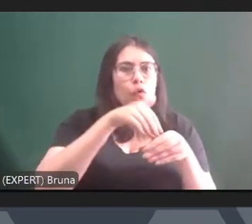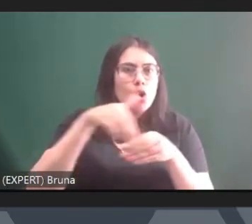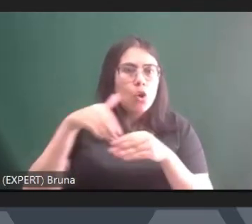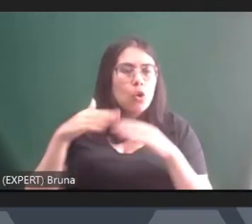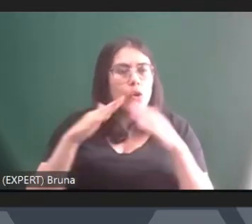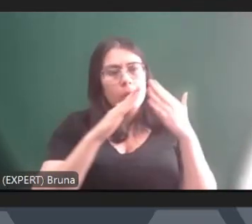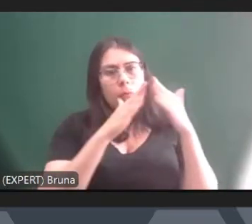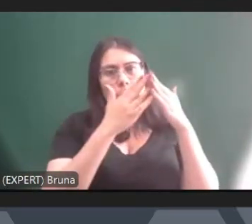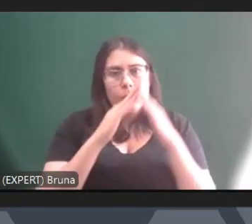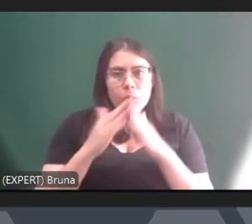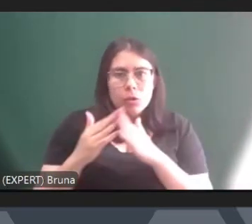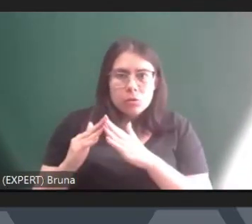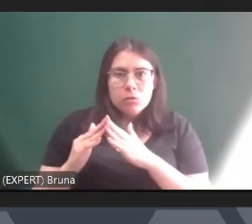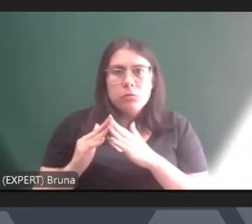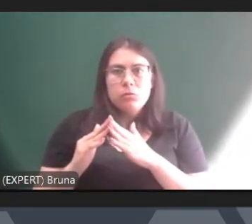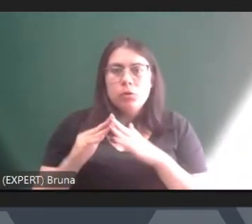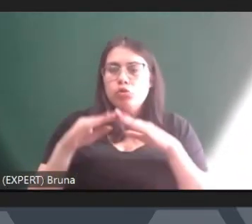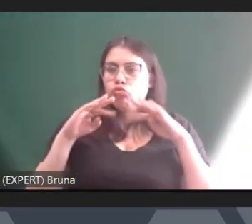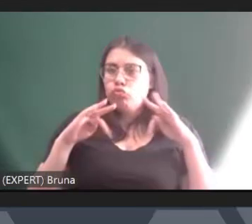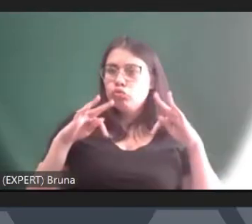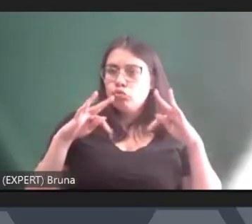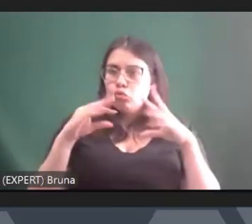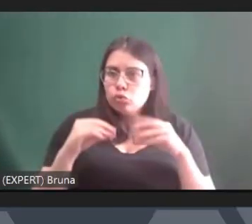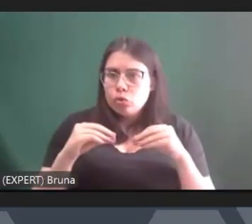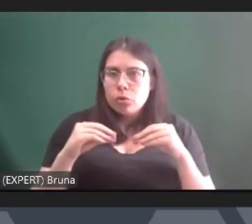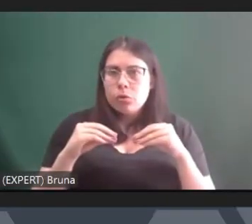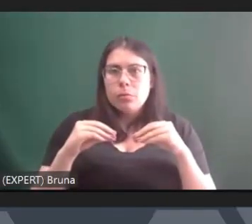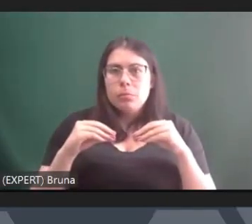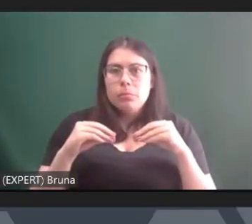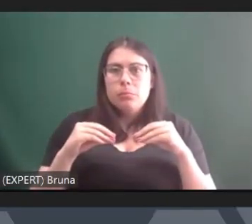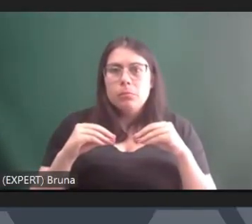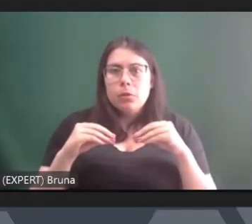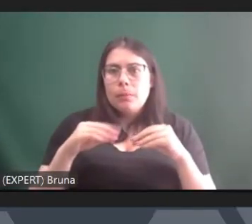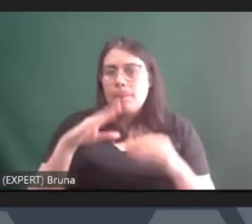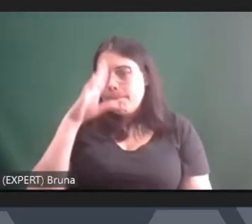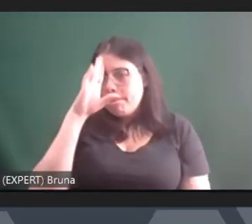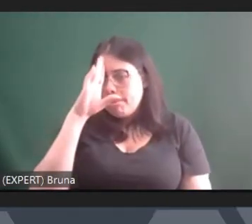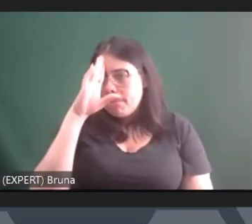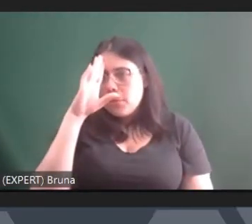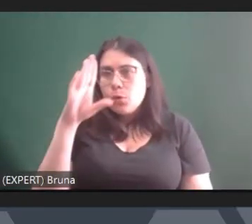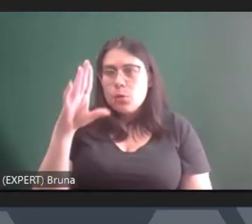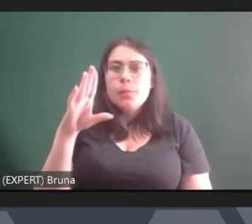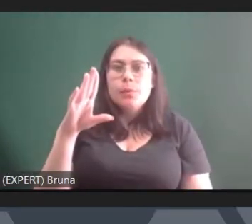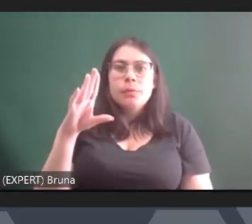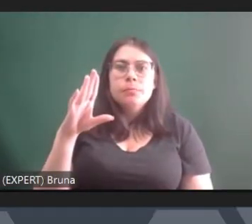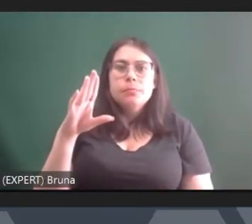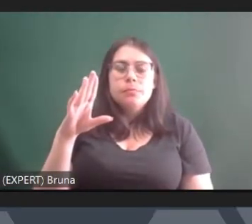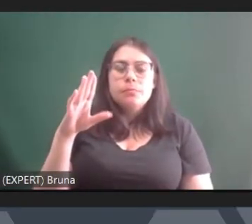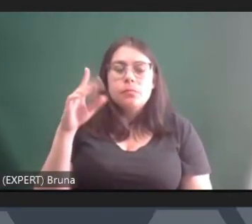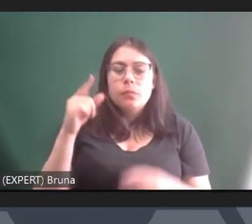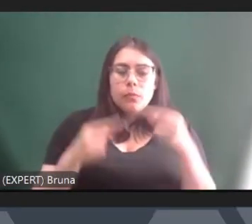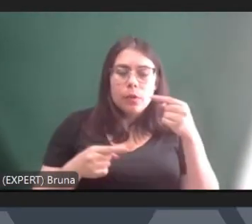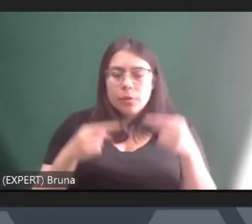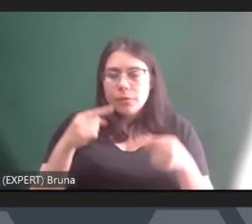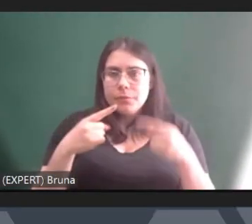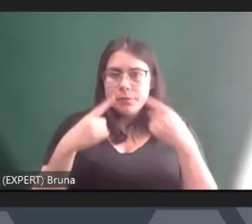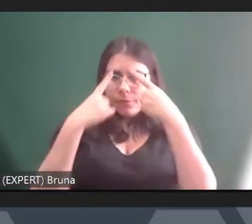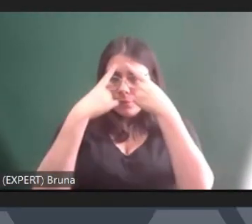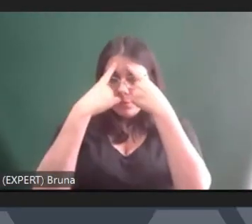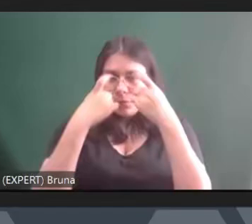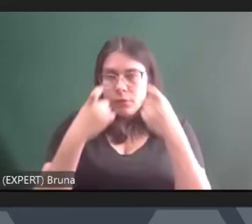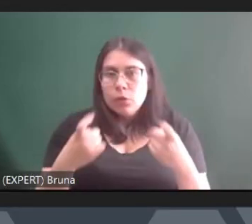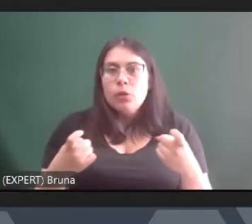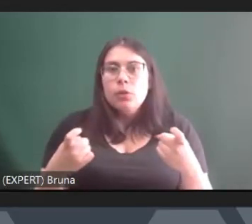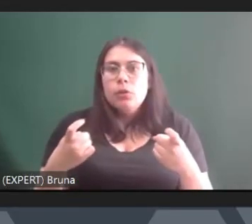por toda sua análise seriam os alvos prioritários dessa política de violência mas se vêem seduzidos